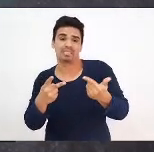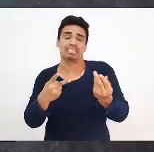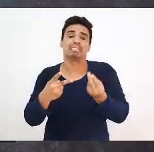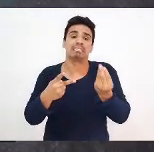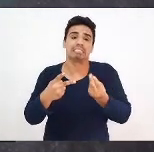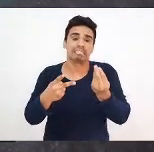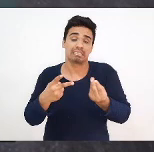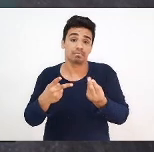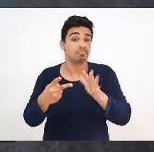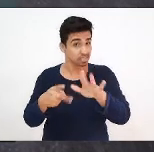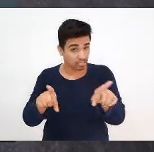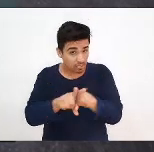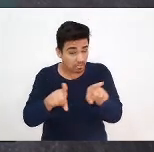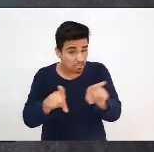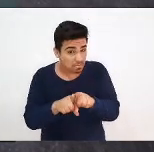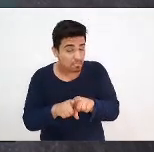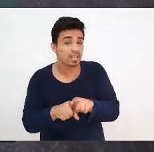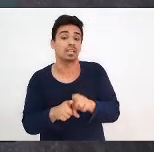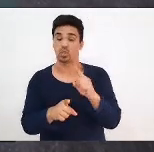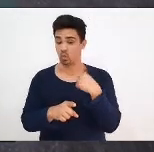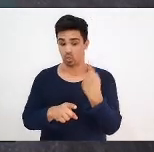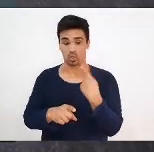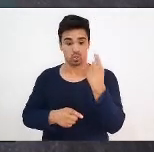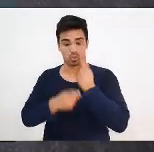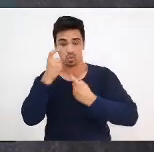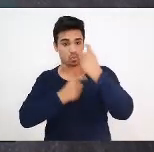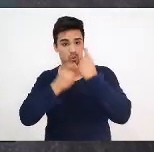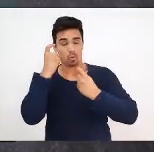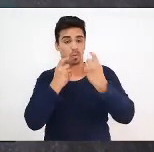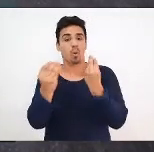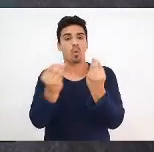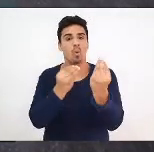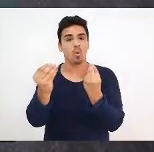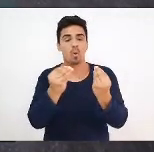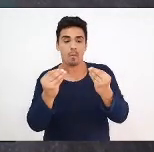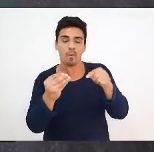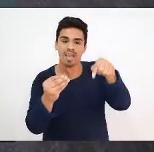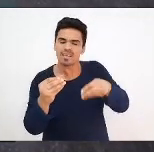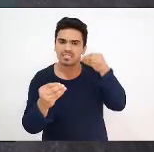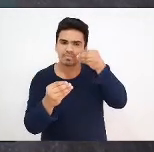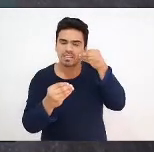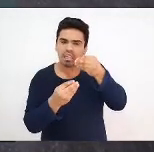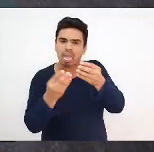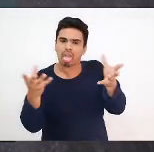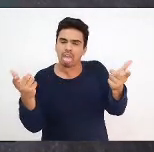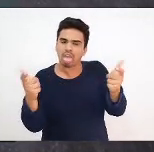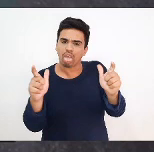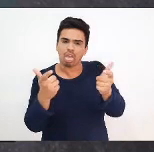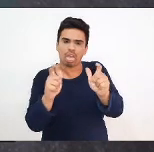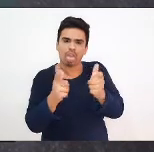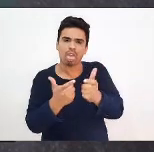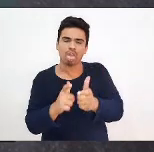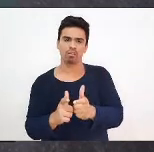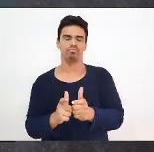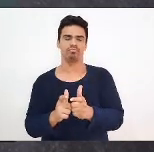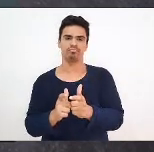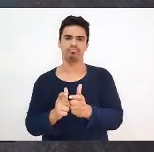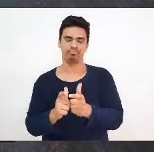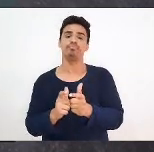perspectiva de perenização dessas experiências da emergência. Bem,